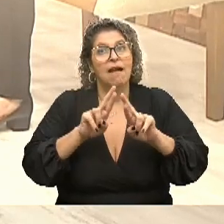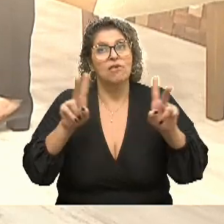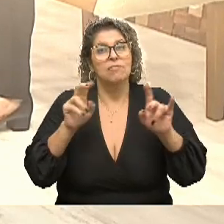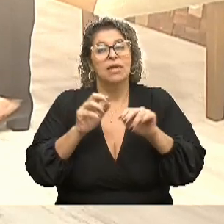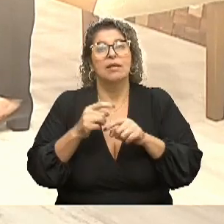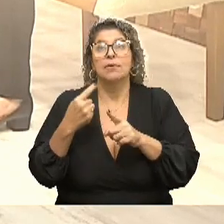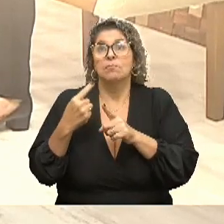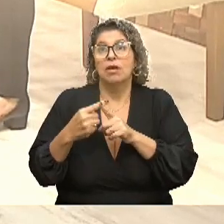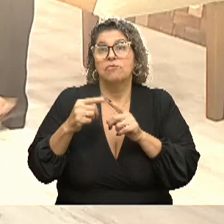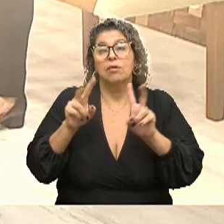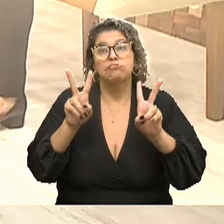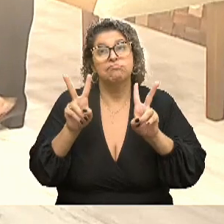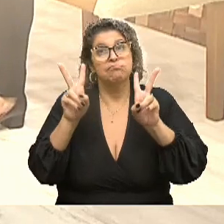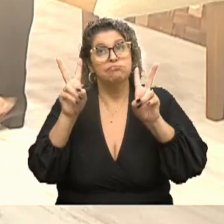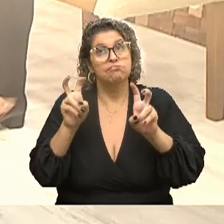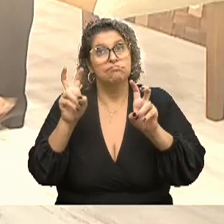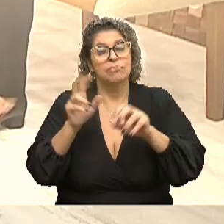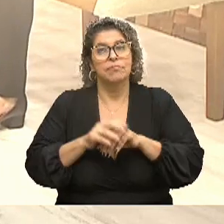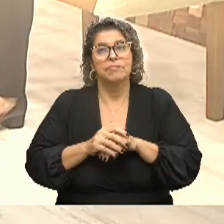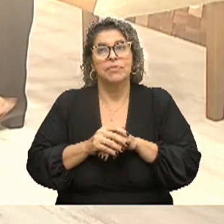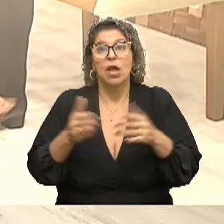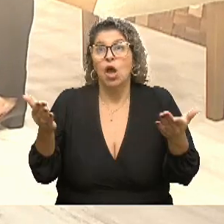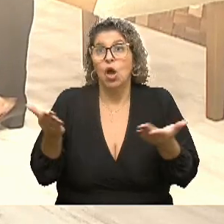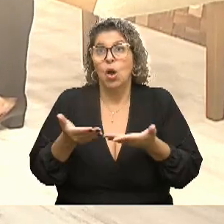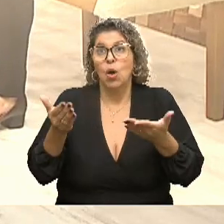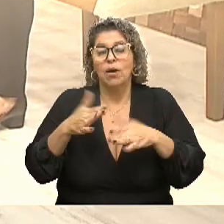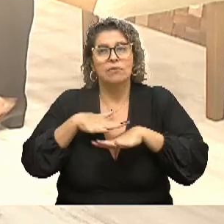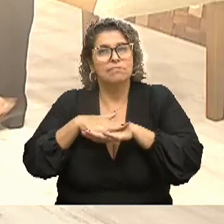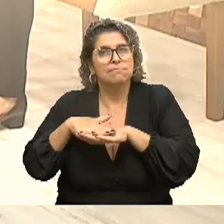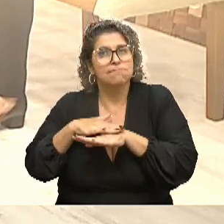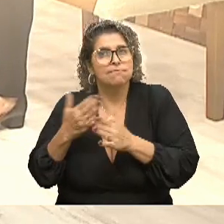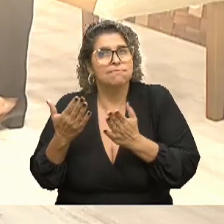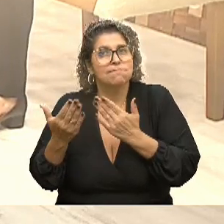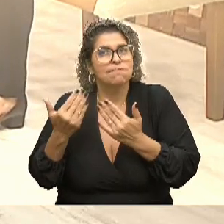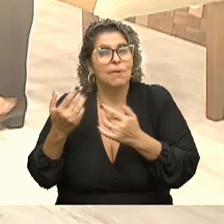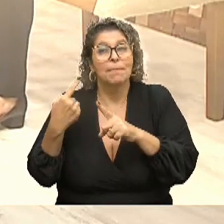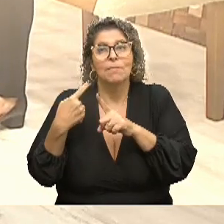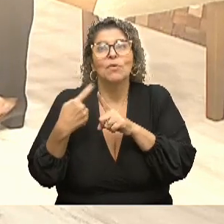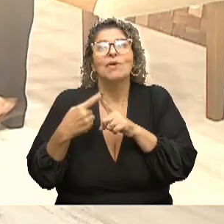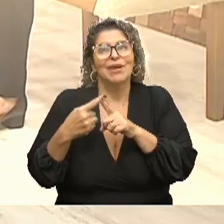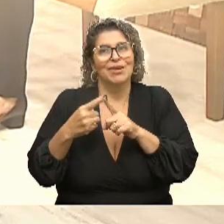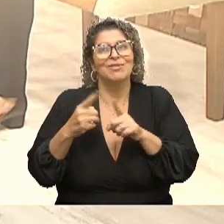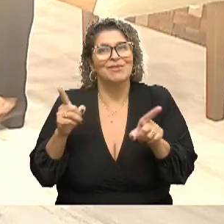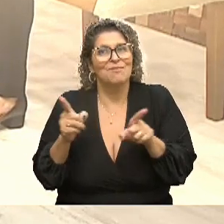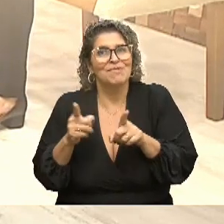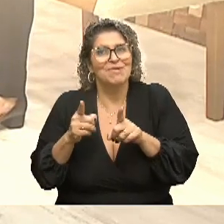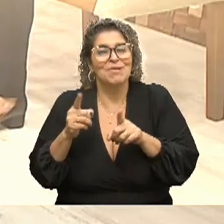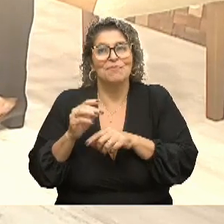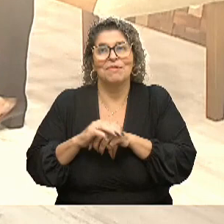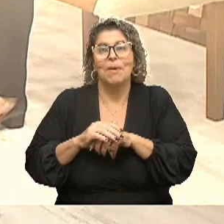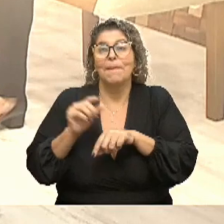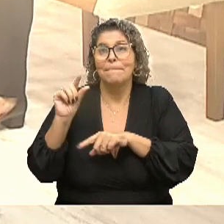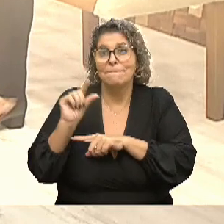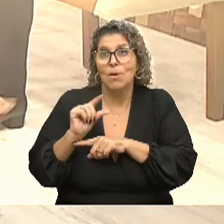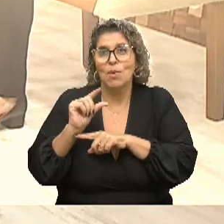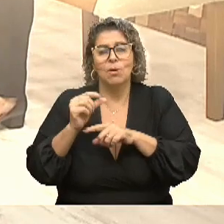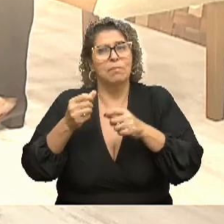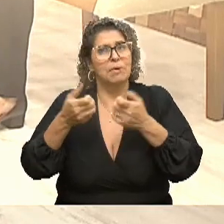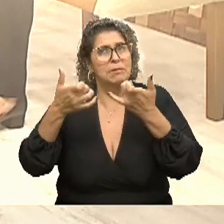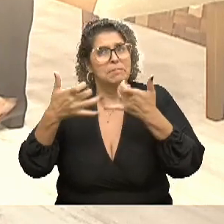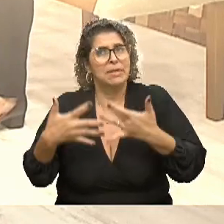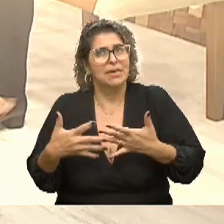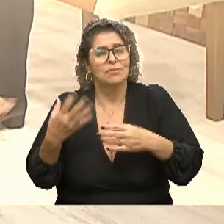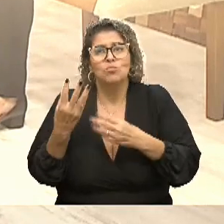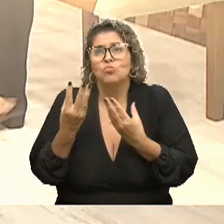sobre esse assunto. Então, vamos, né, a nossa conversa, porque a gente tem um tempo curto para falar sobre tanta coisa que